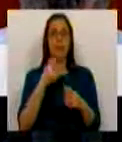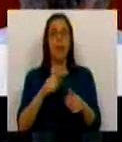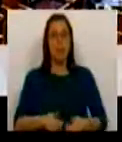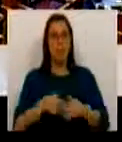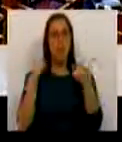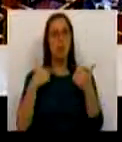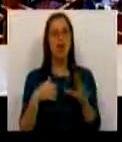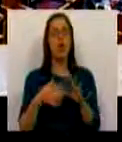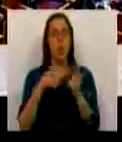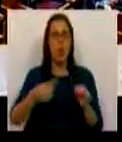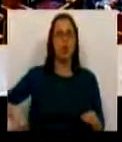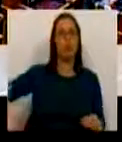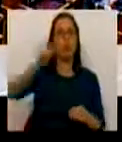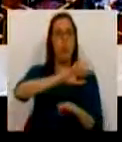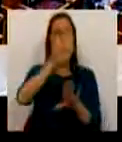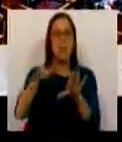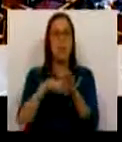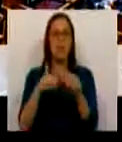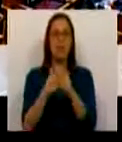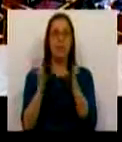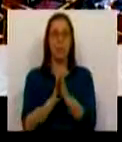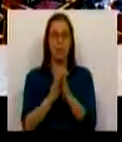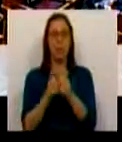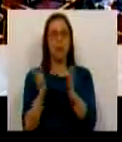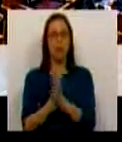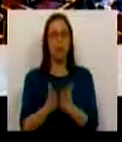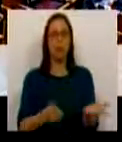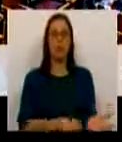país que conto com a participação de todas e de todos.